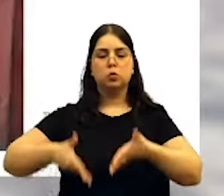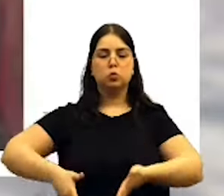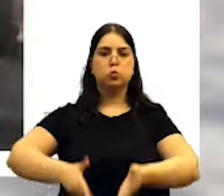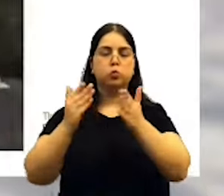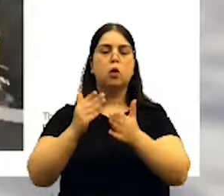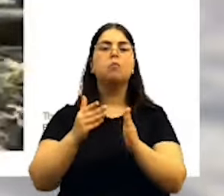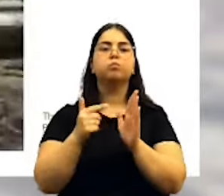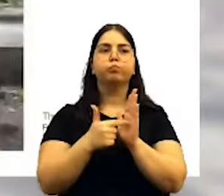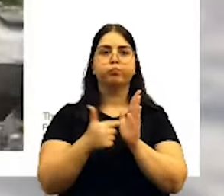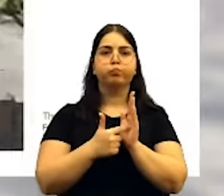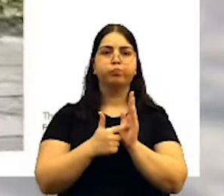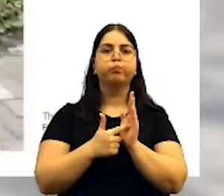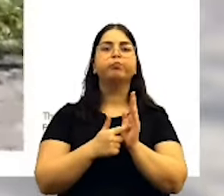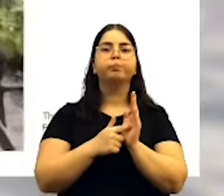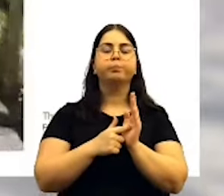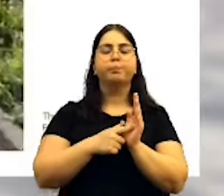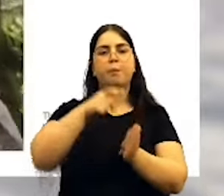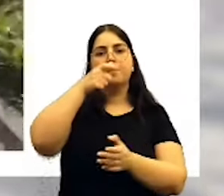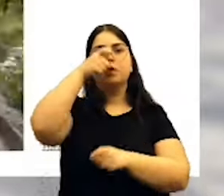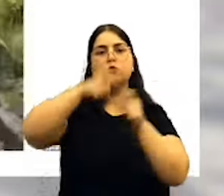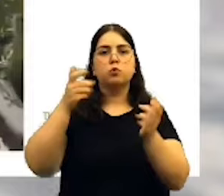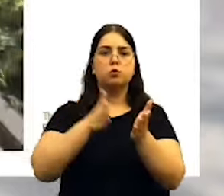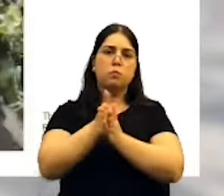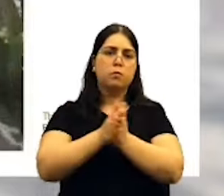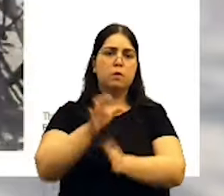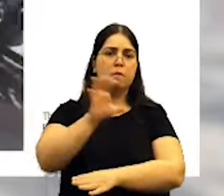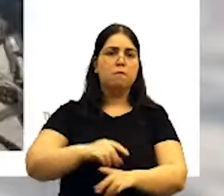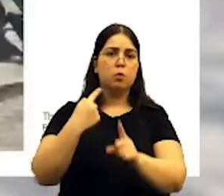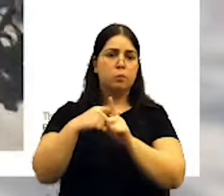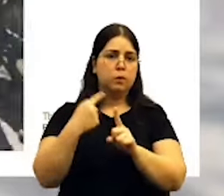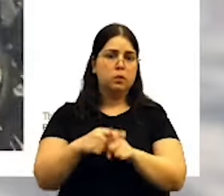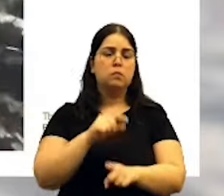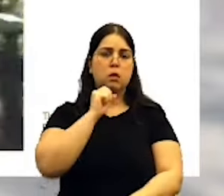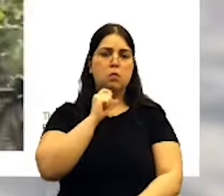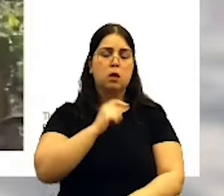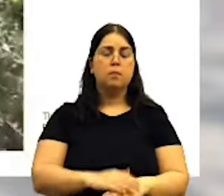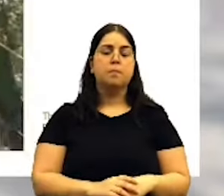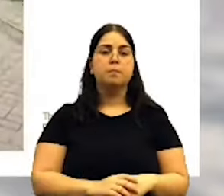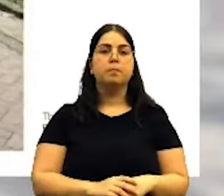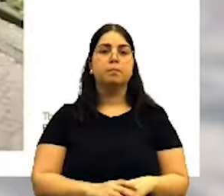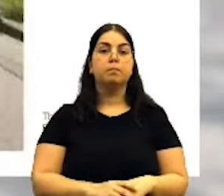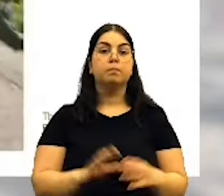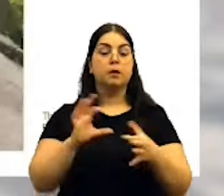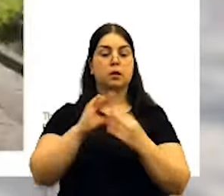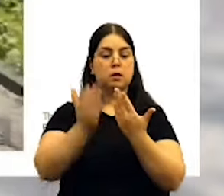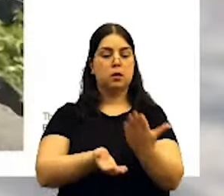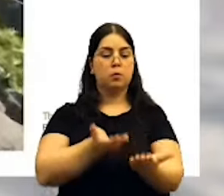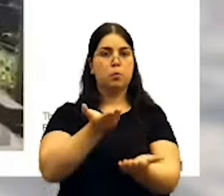atravessar de forma pedonal, confortável e urbanizada a cidade de Amsterdão. no contexto da nossa proposta,